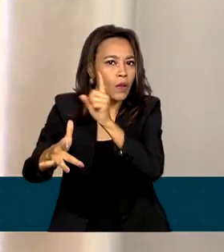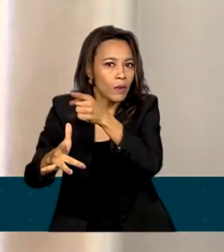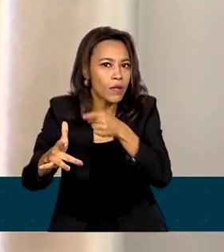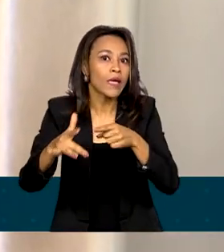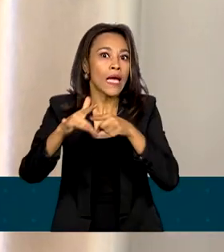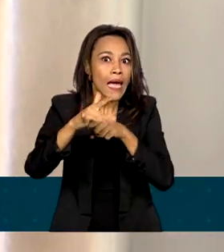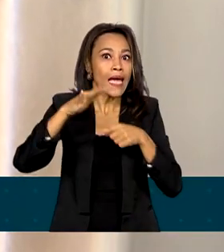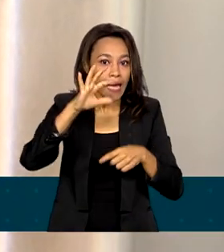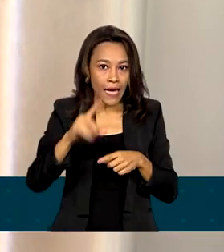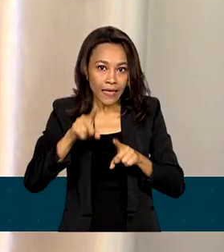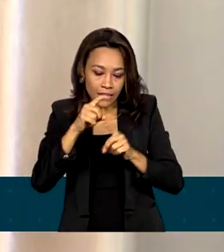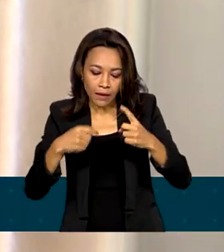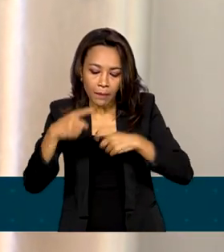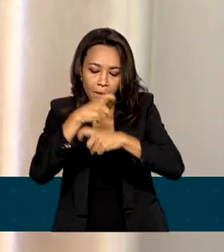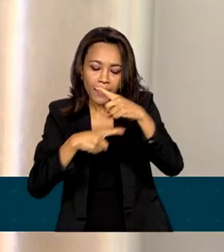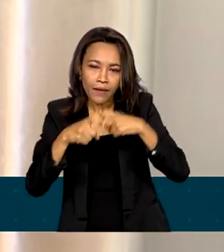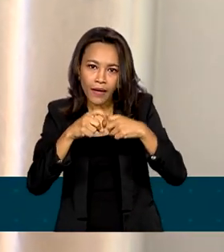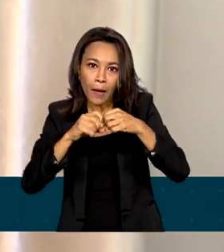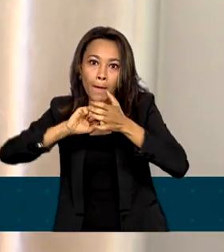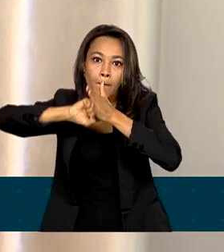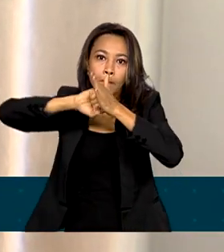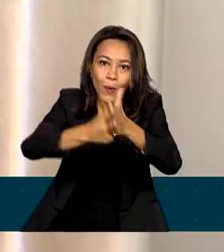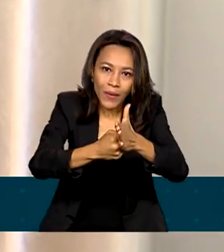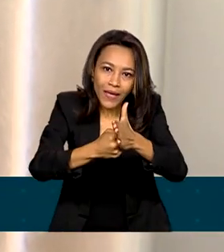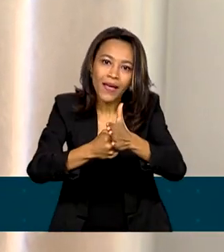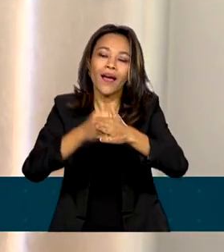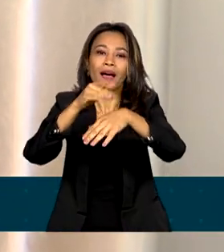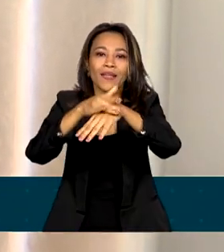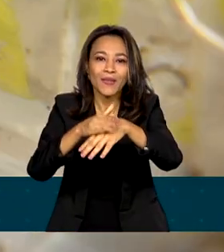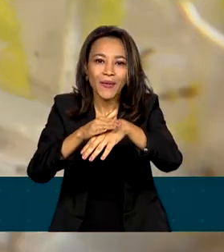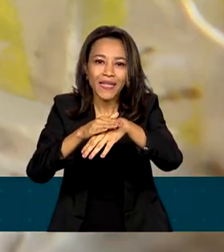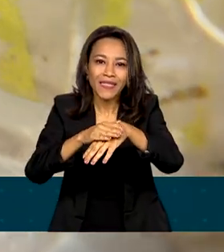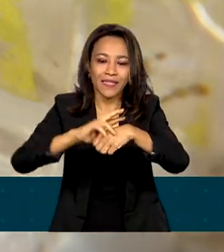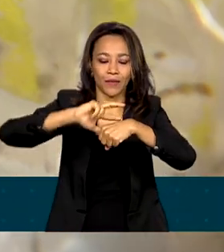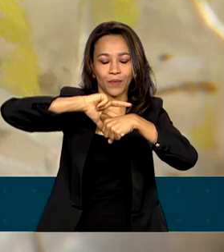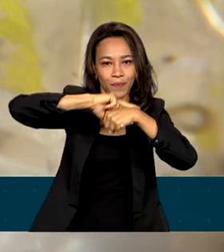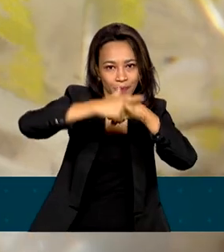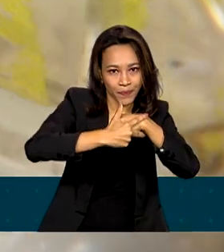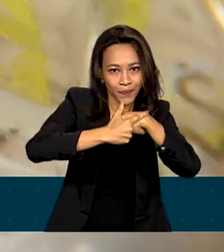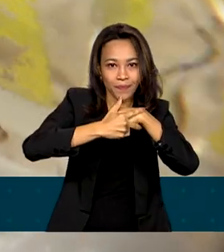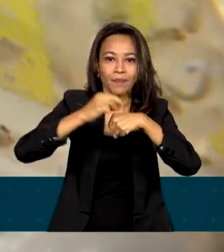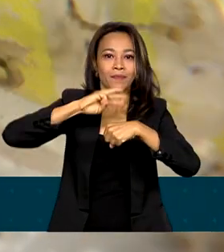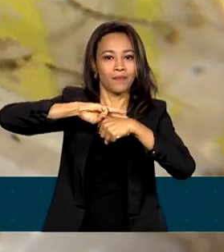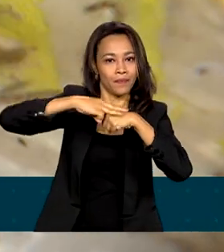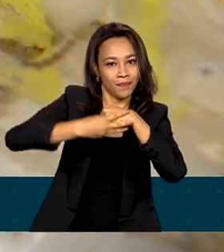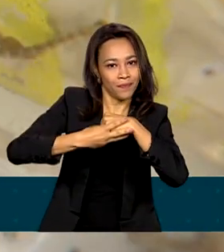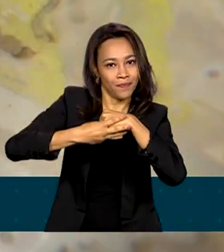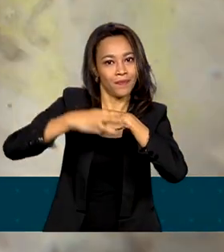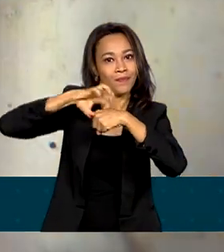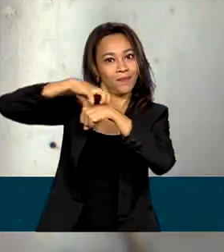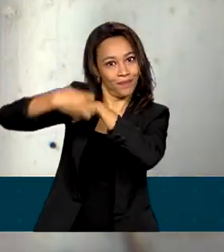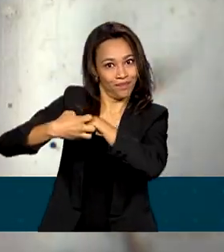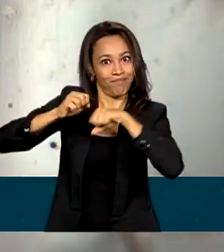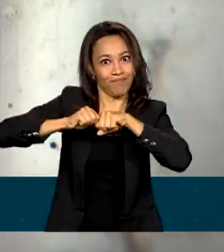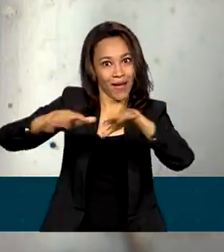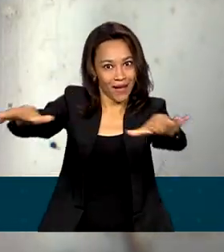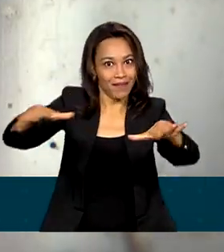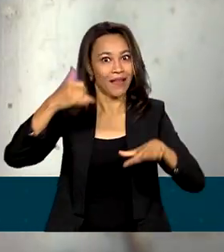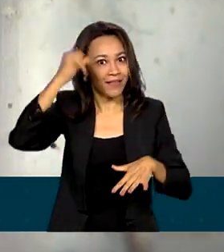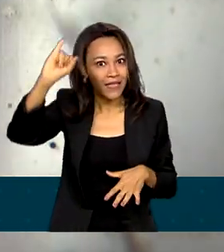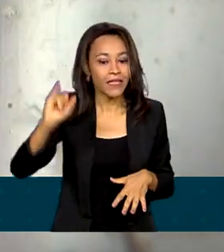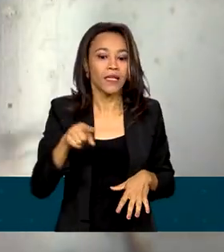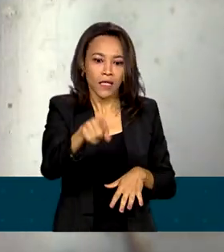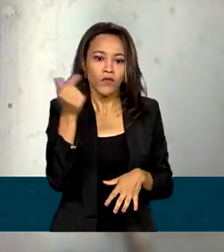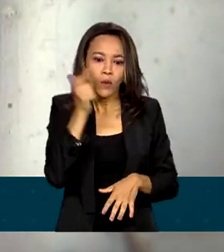bloqueia a transmissão do vírus causador de dengue, chikungunya e zika. Em laboratório, foi possível inserir a bactéria nos